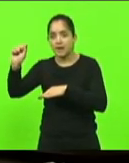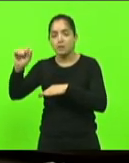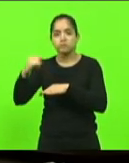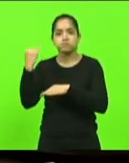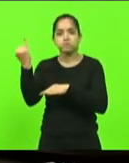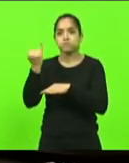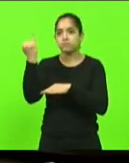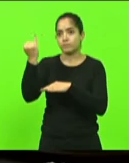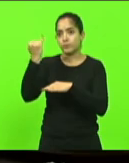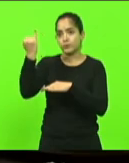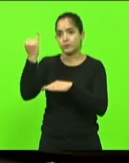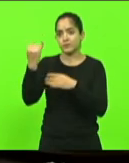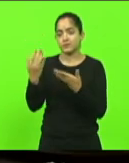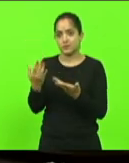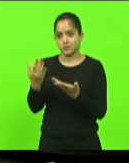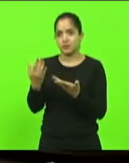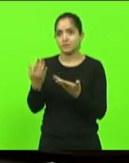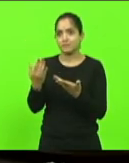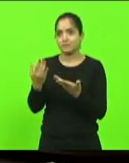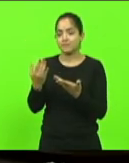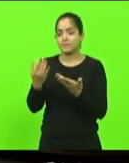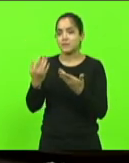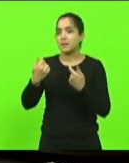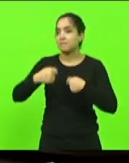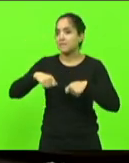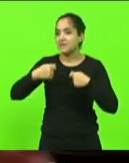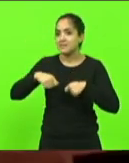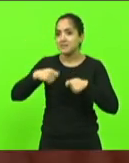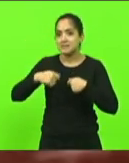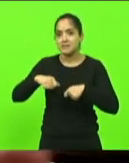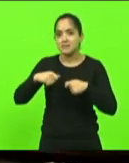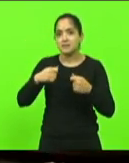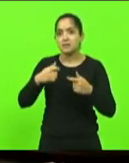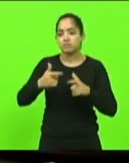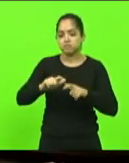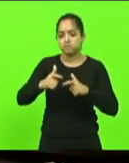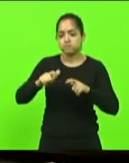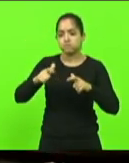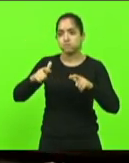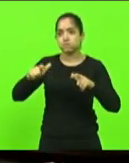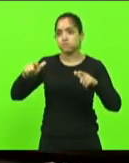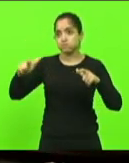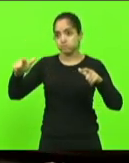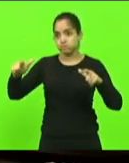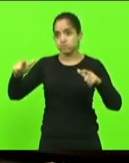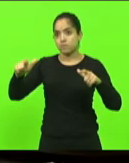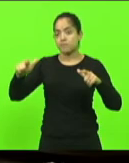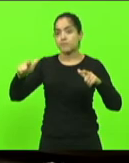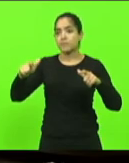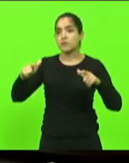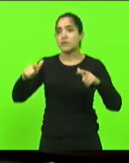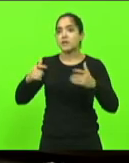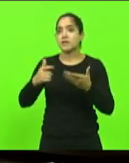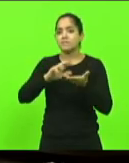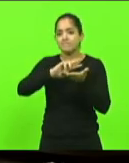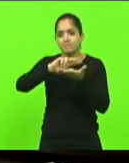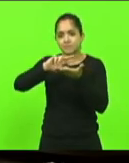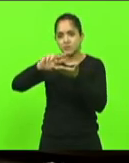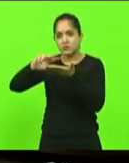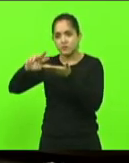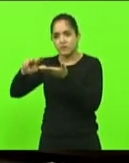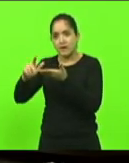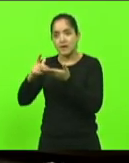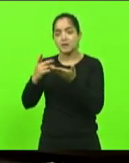e indispensável para a multiplicação das espécies e para que nós possamos